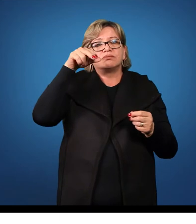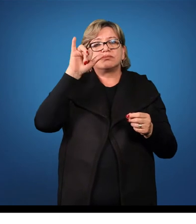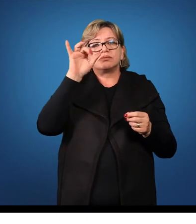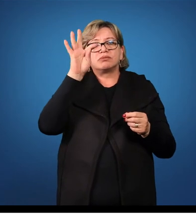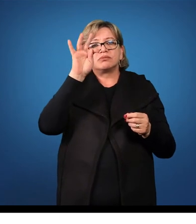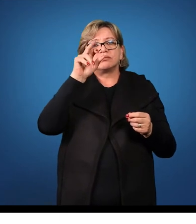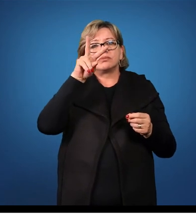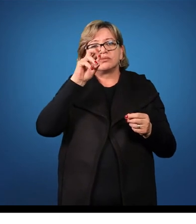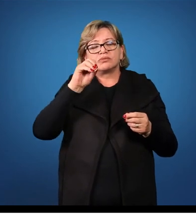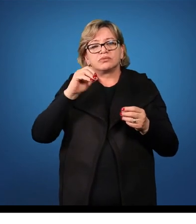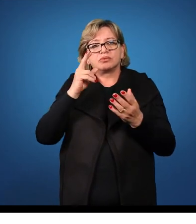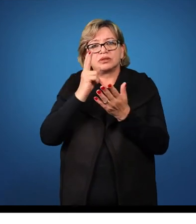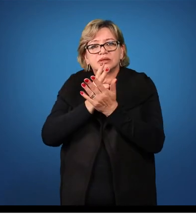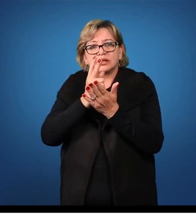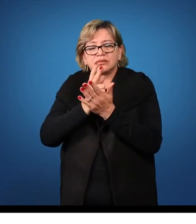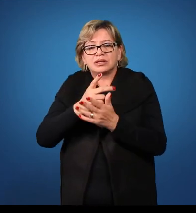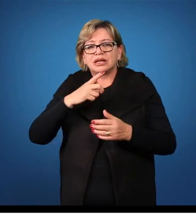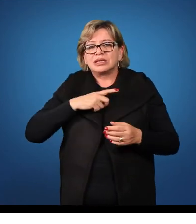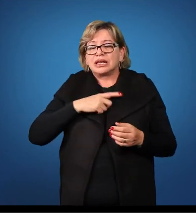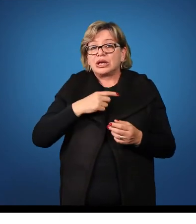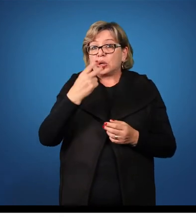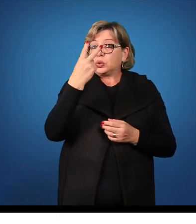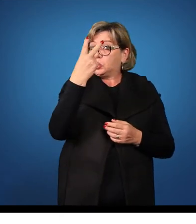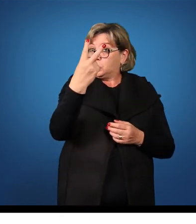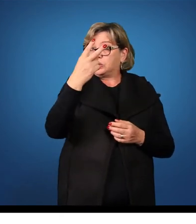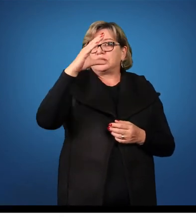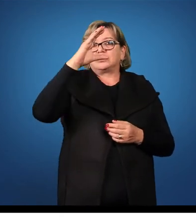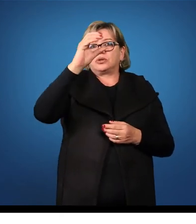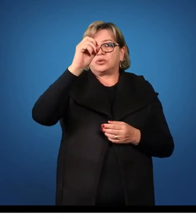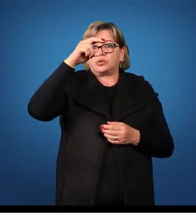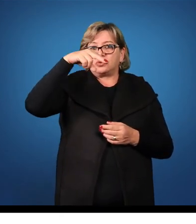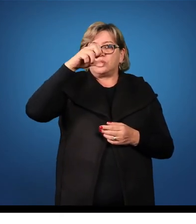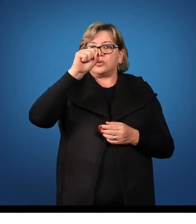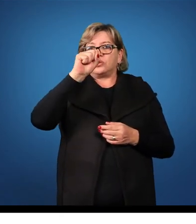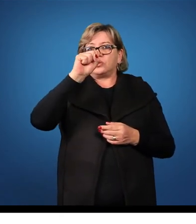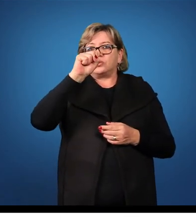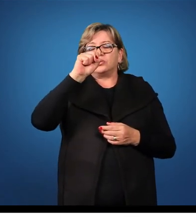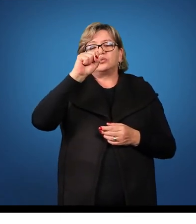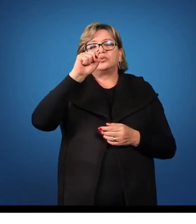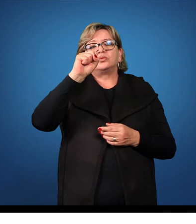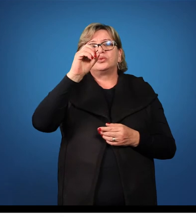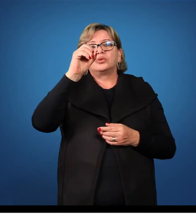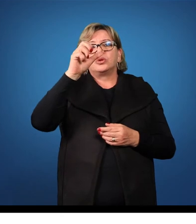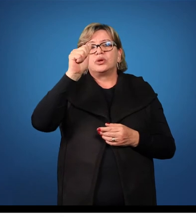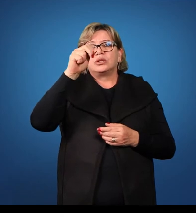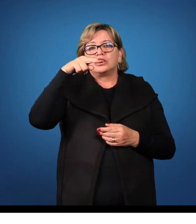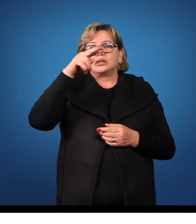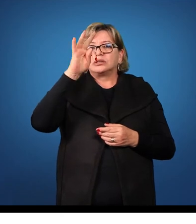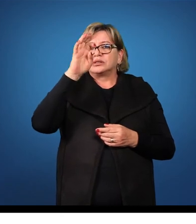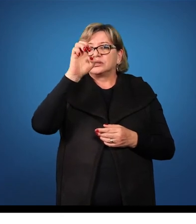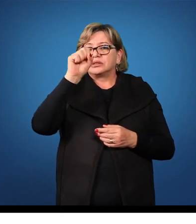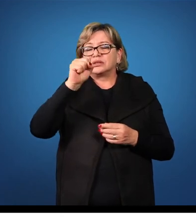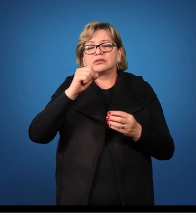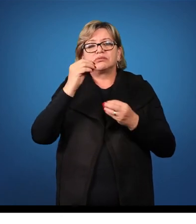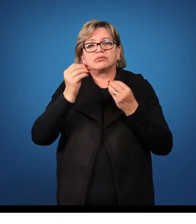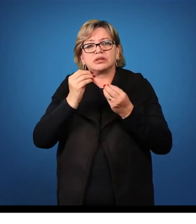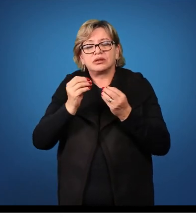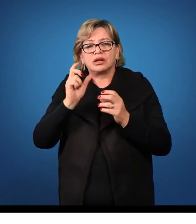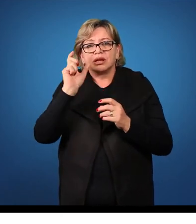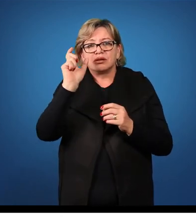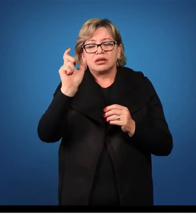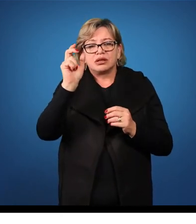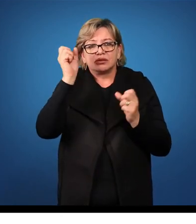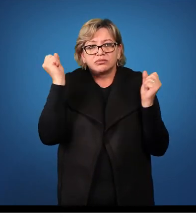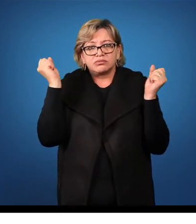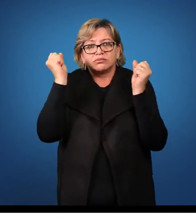duas consoantes imediatamente seguidas ou antecedidas à desinência, essas palavras